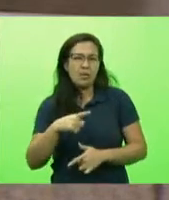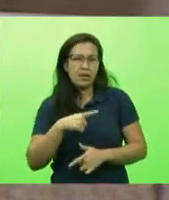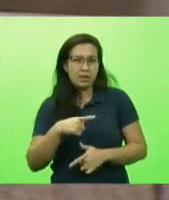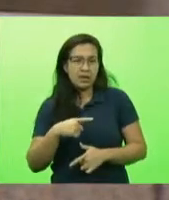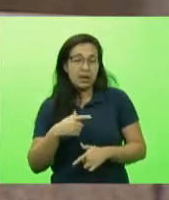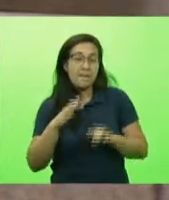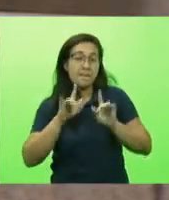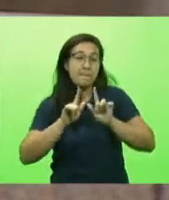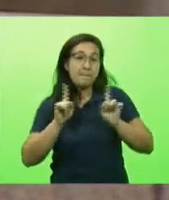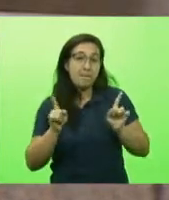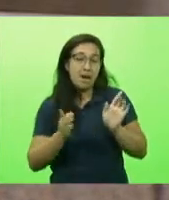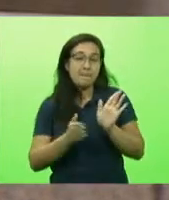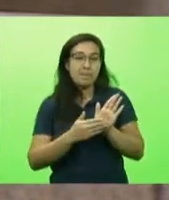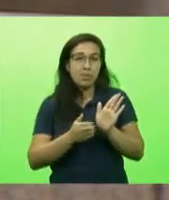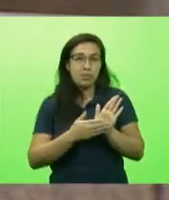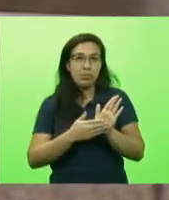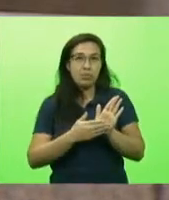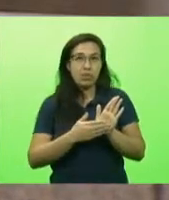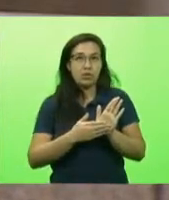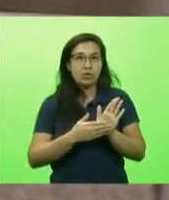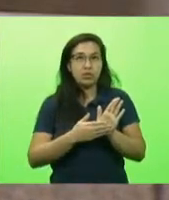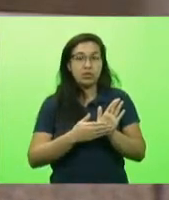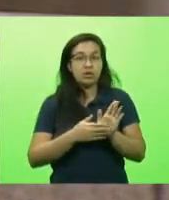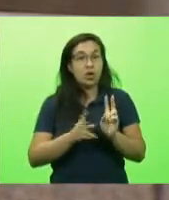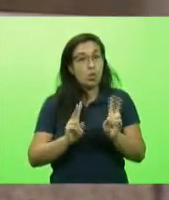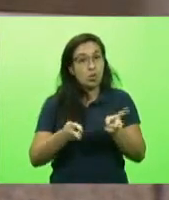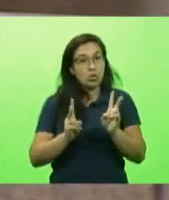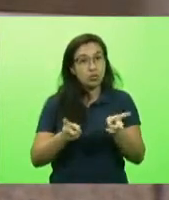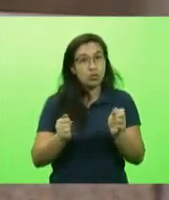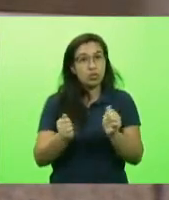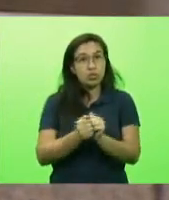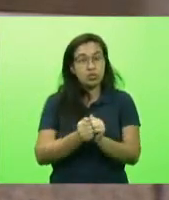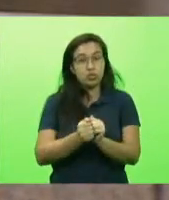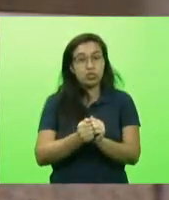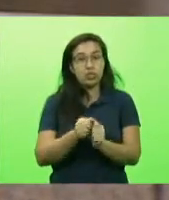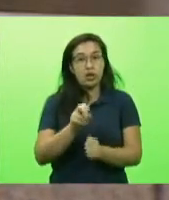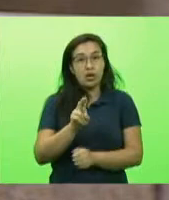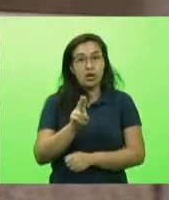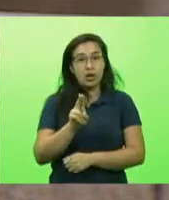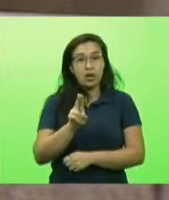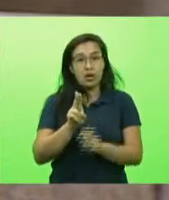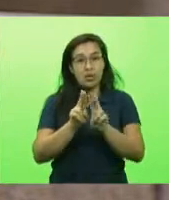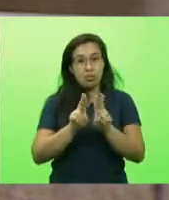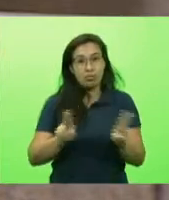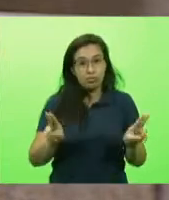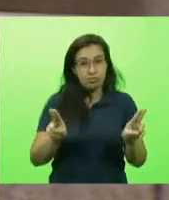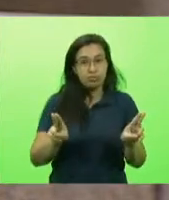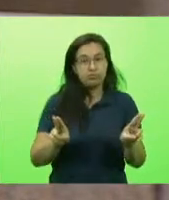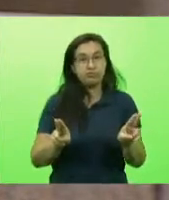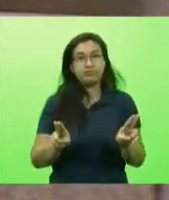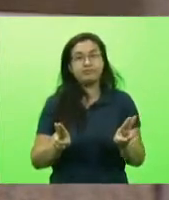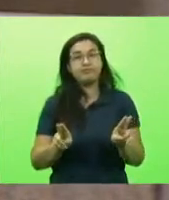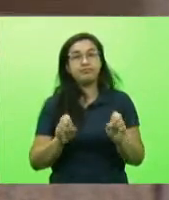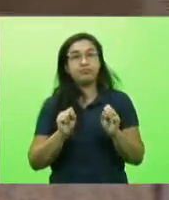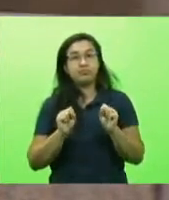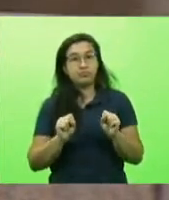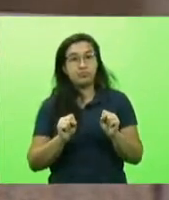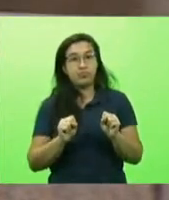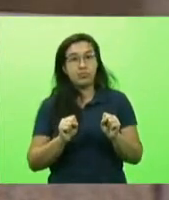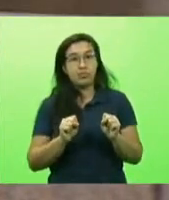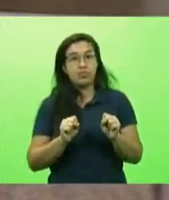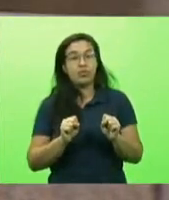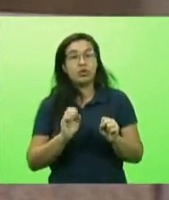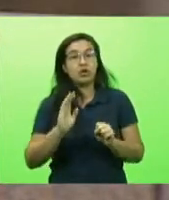está em tela numa parceria com a universidade federal de santa catarina de quem sabe avançarmos aí num segundo